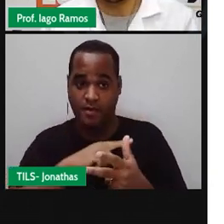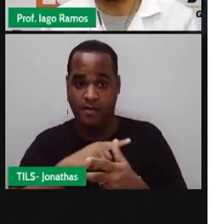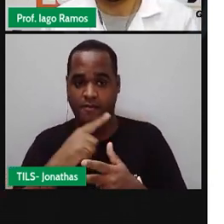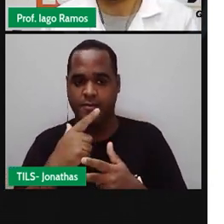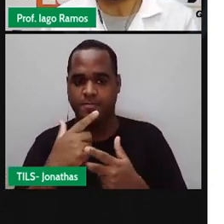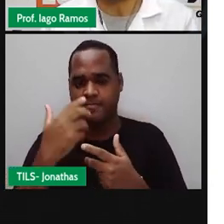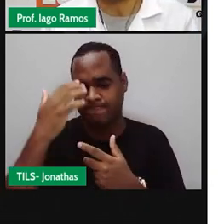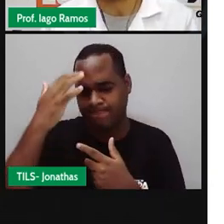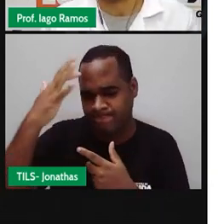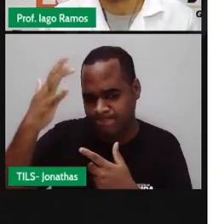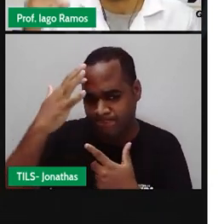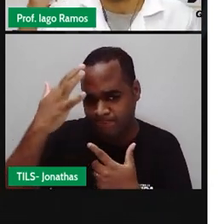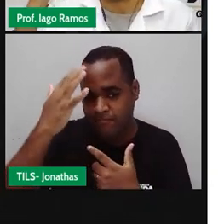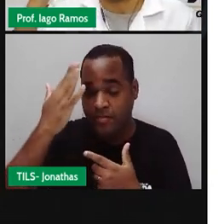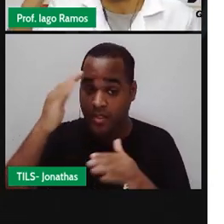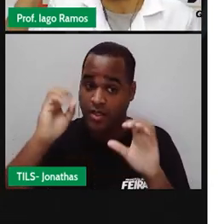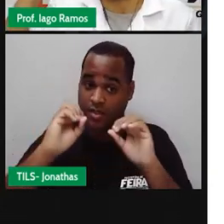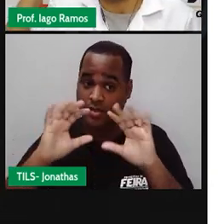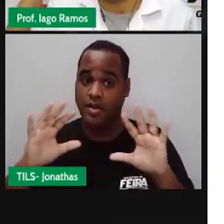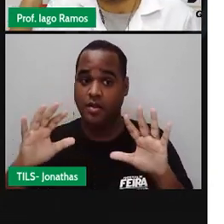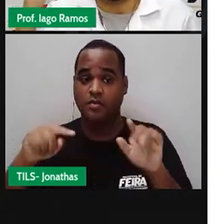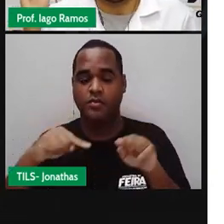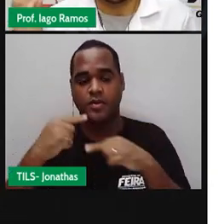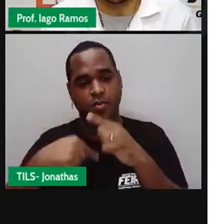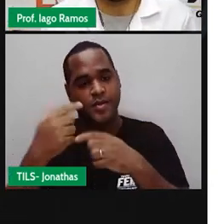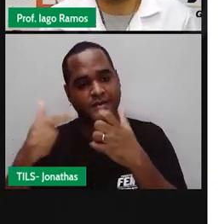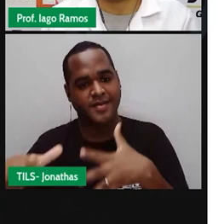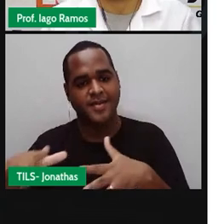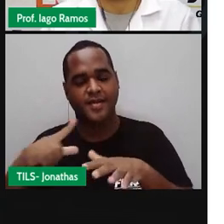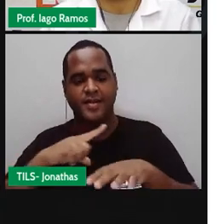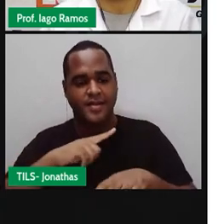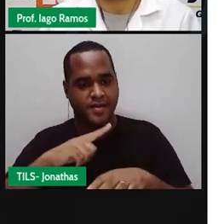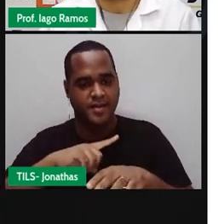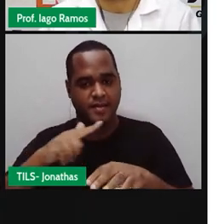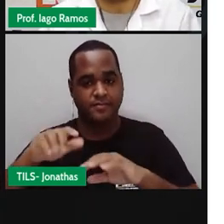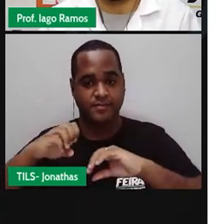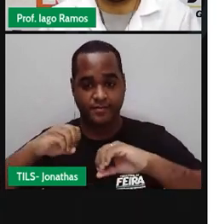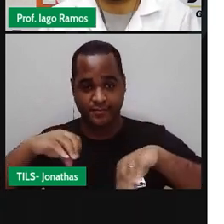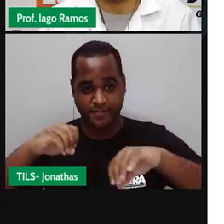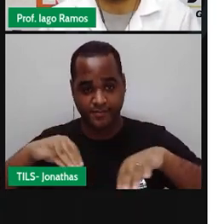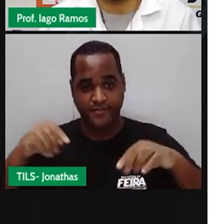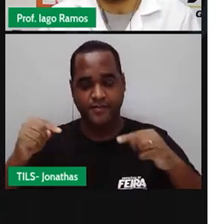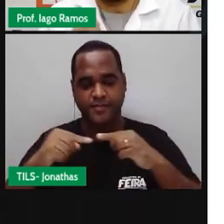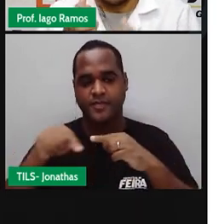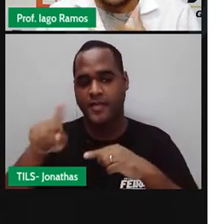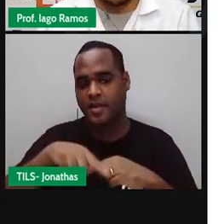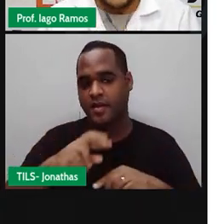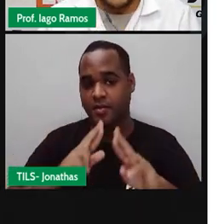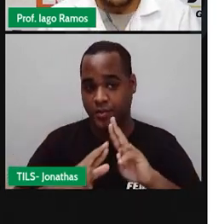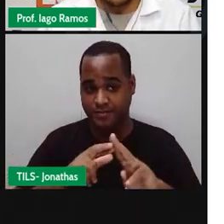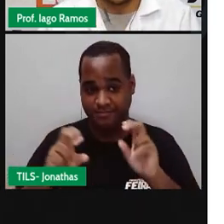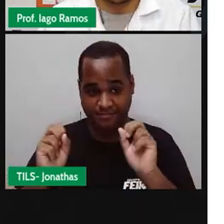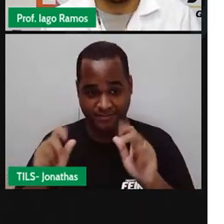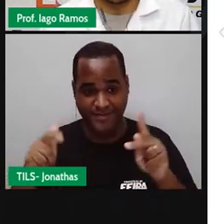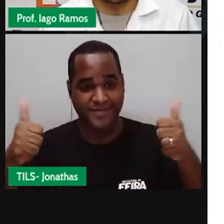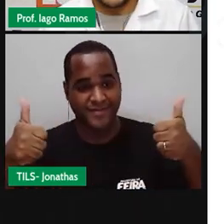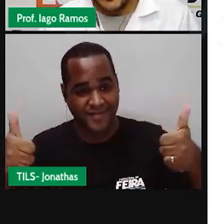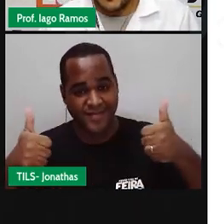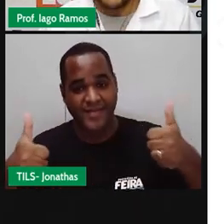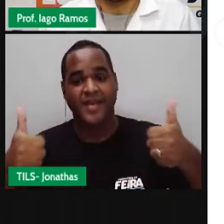uma fortalecida, depois, material de exercício para poder praticar. Valeu?